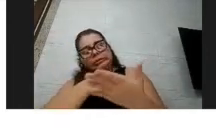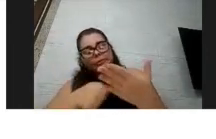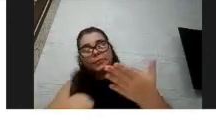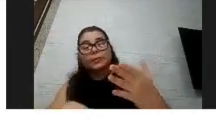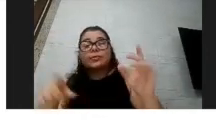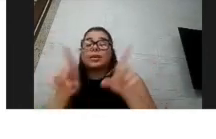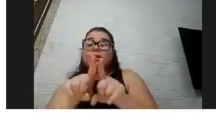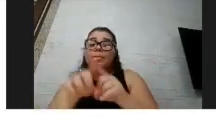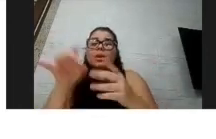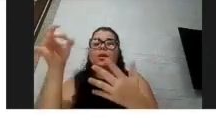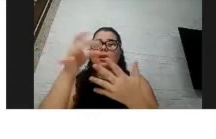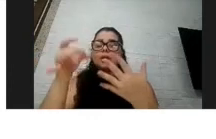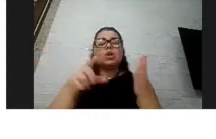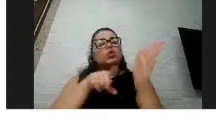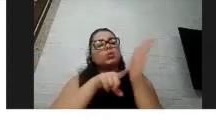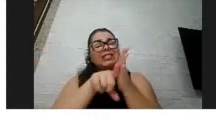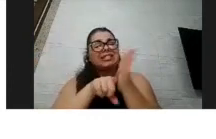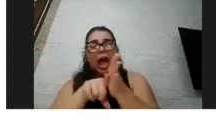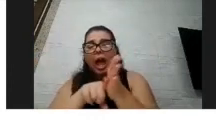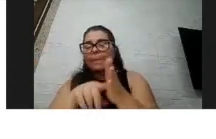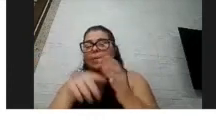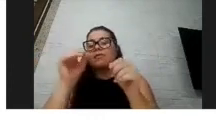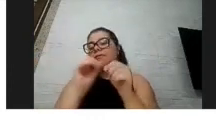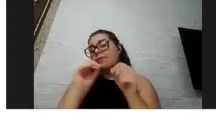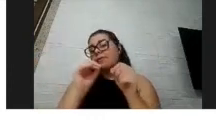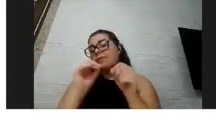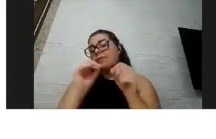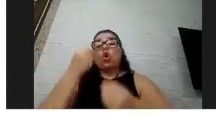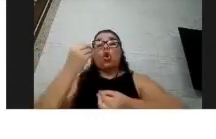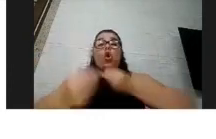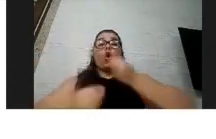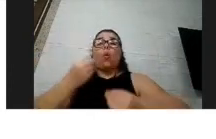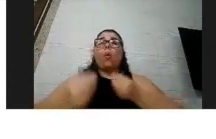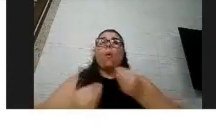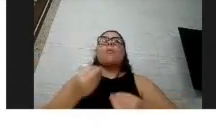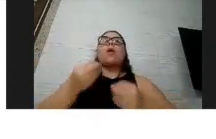dos exames que fizeram ou da evolução que teve.